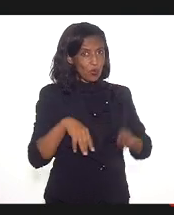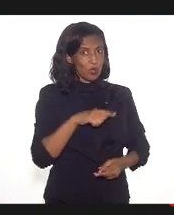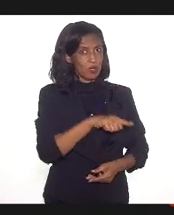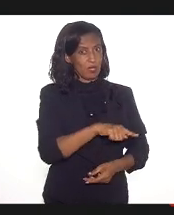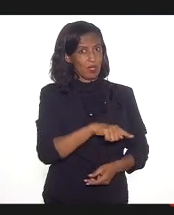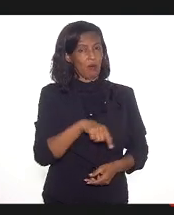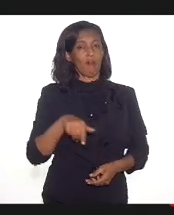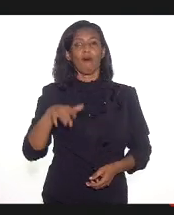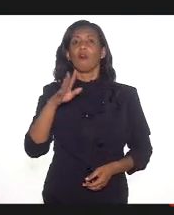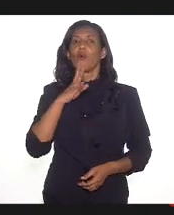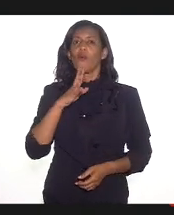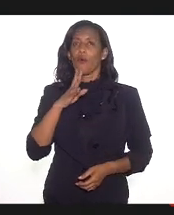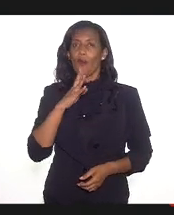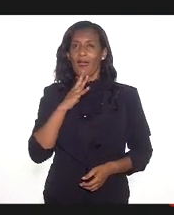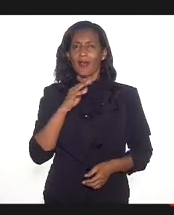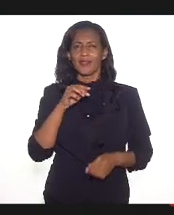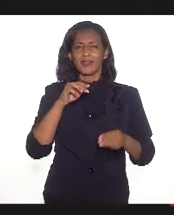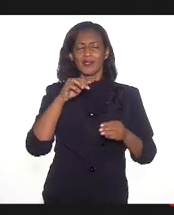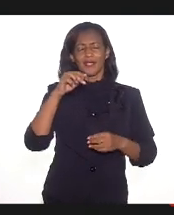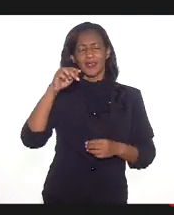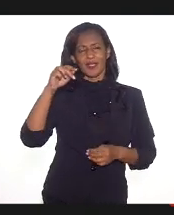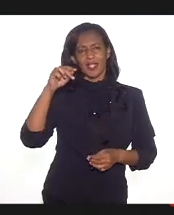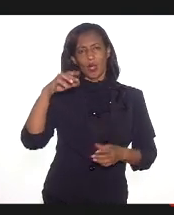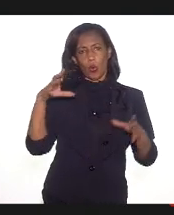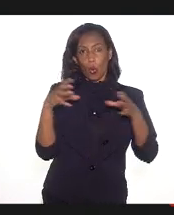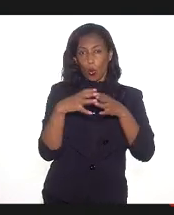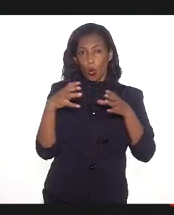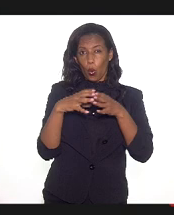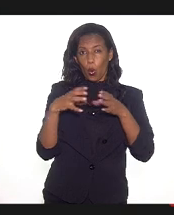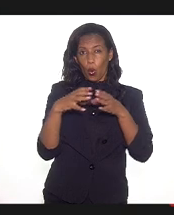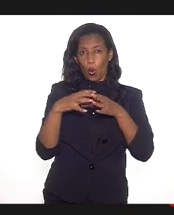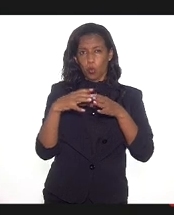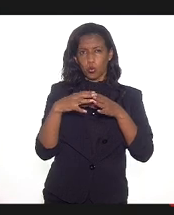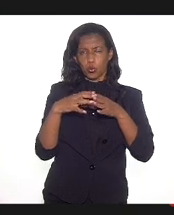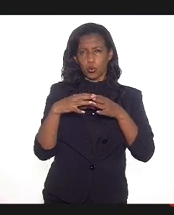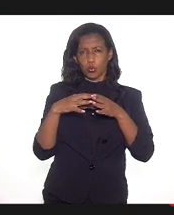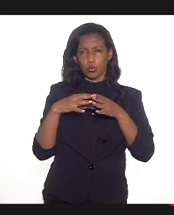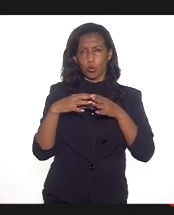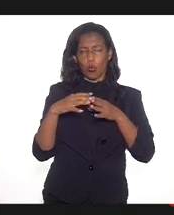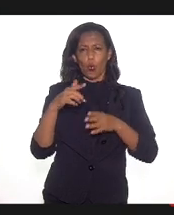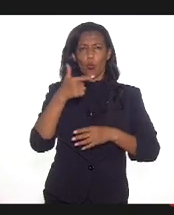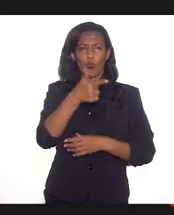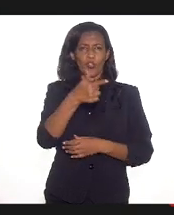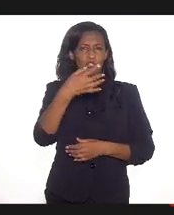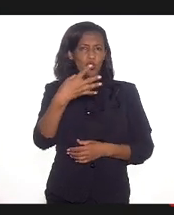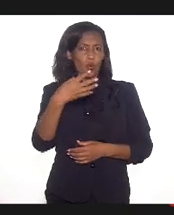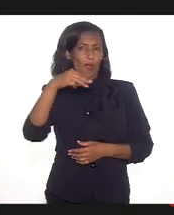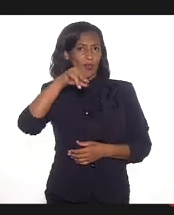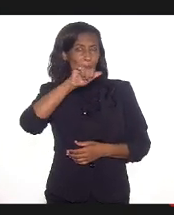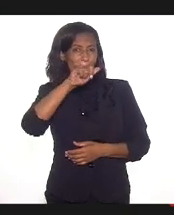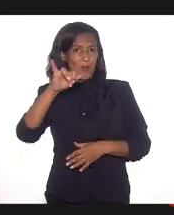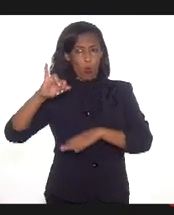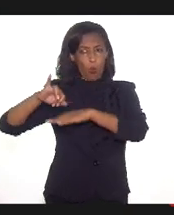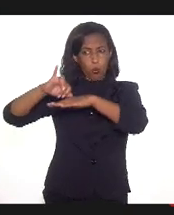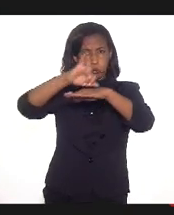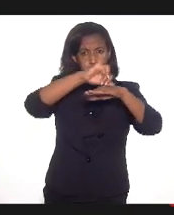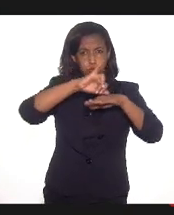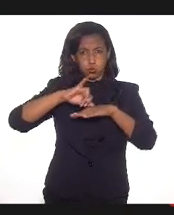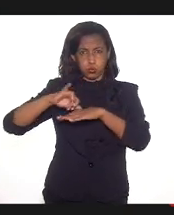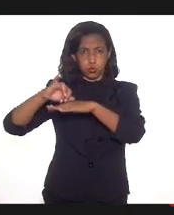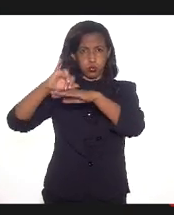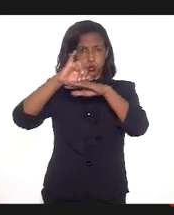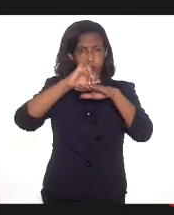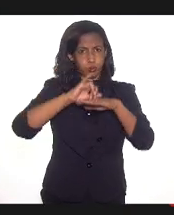para quem conhece o Museu Histórico da Cidade, ele é um conjunto arquitetônico com 24 mil itens no seu acervo é